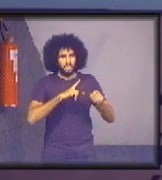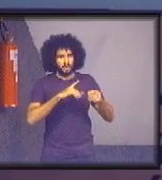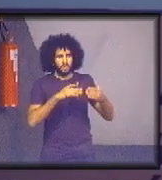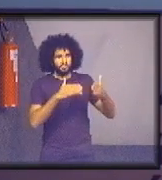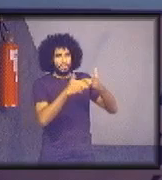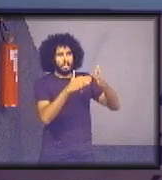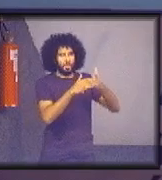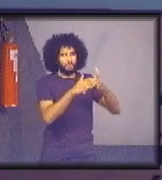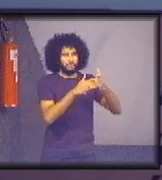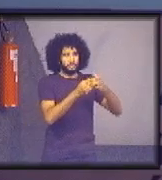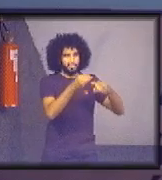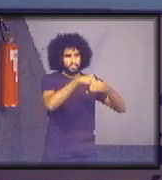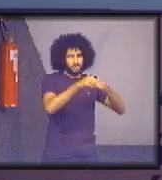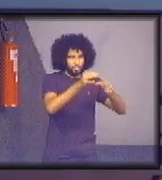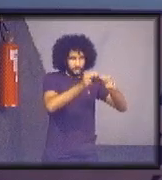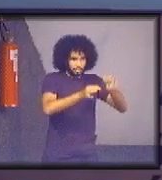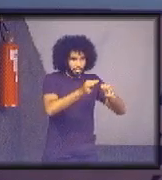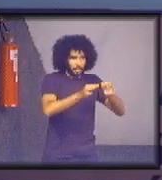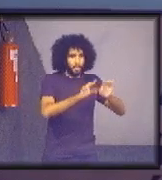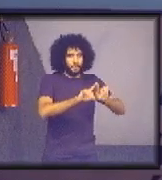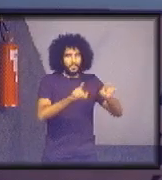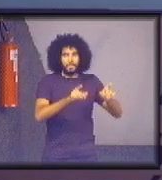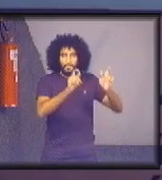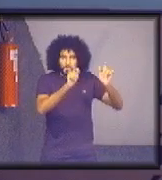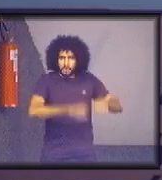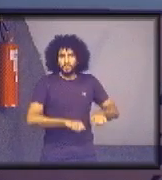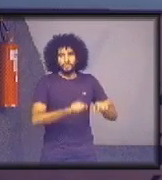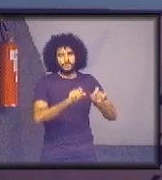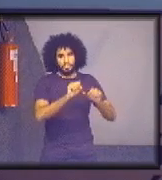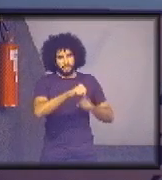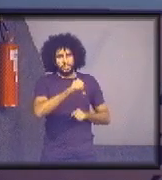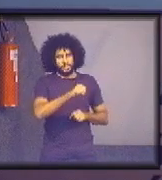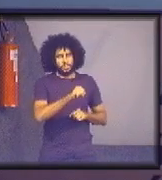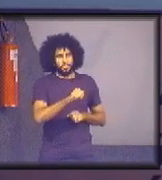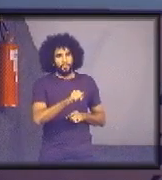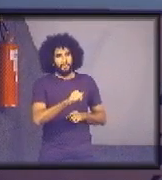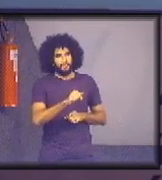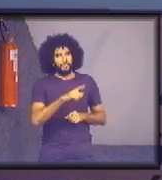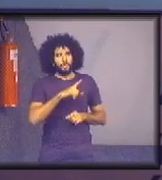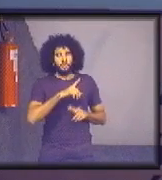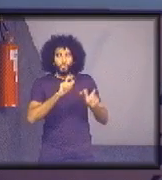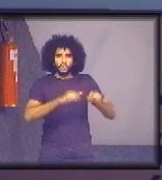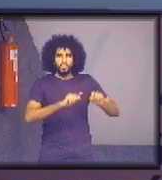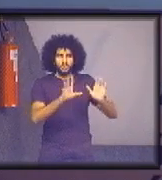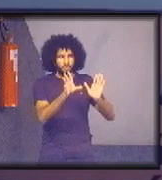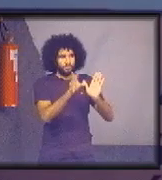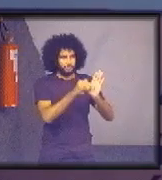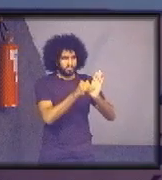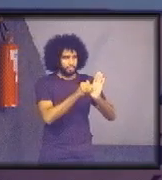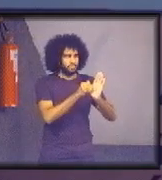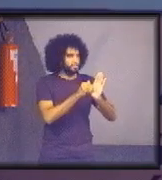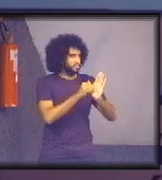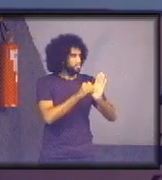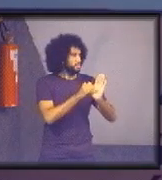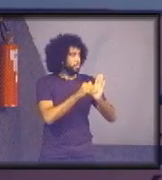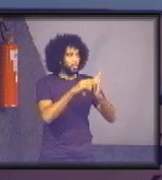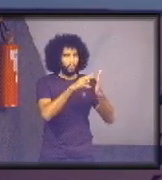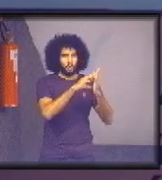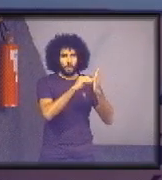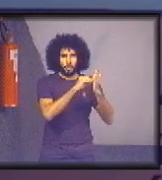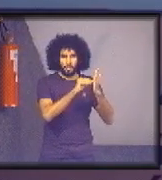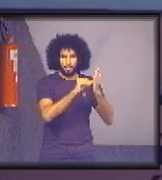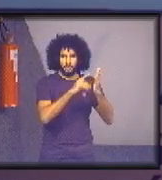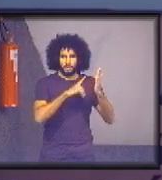mas elas poderiam sim. É perfeitamente aplicável o modelo feito.